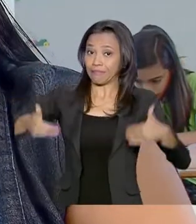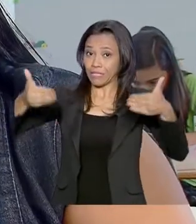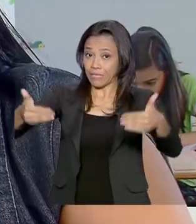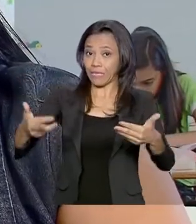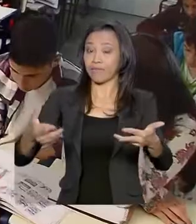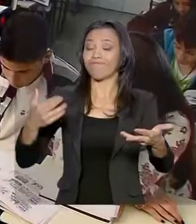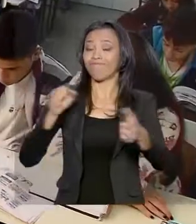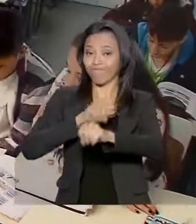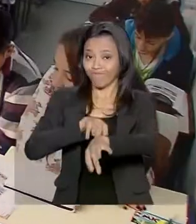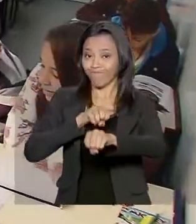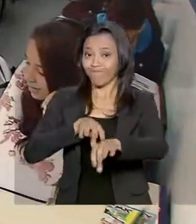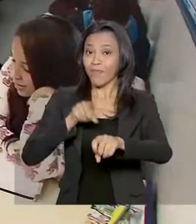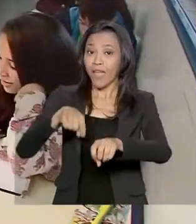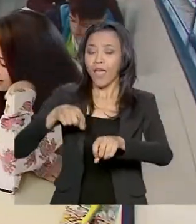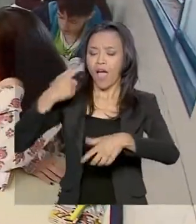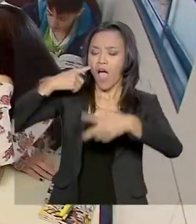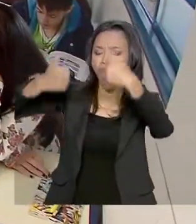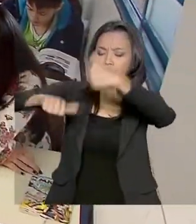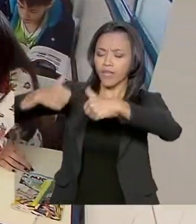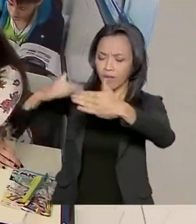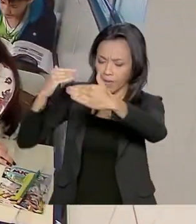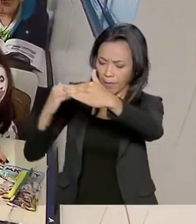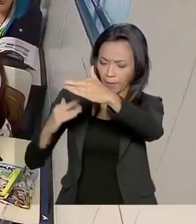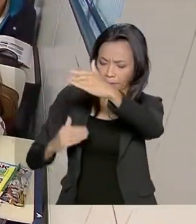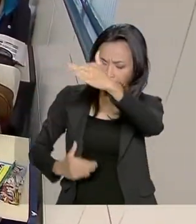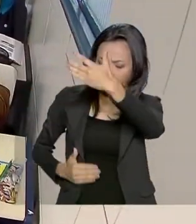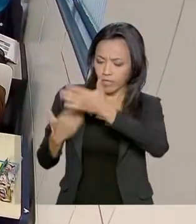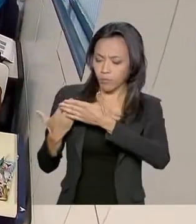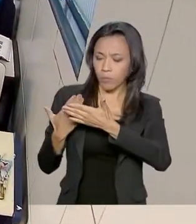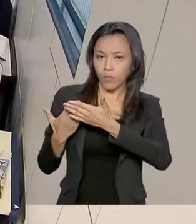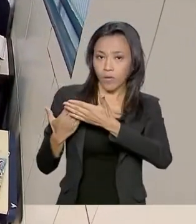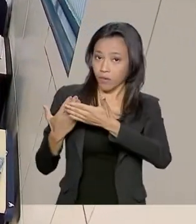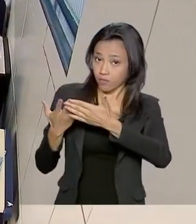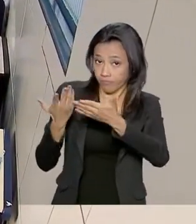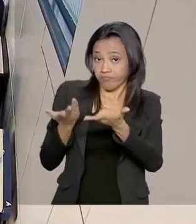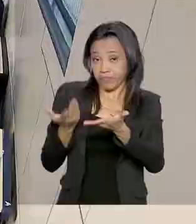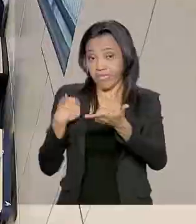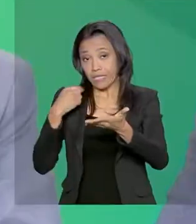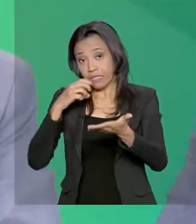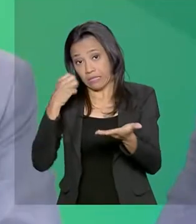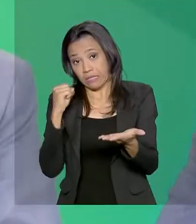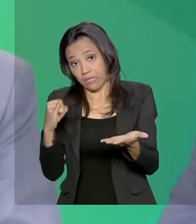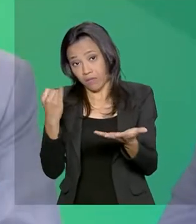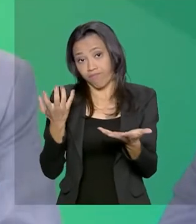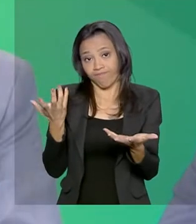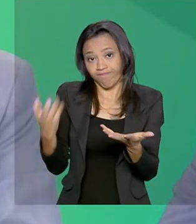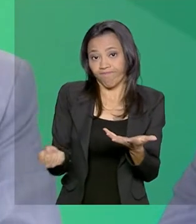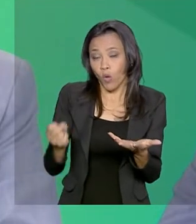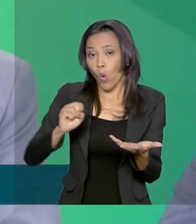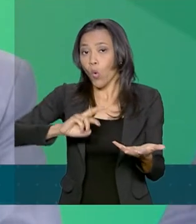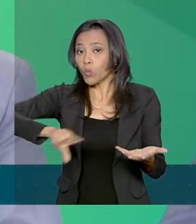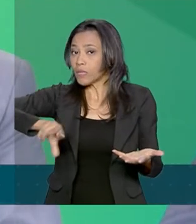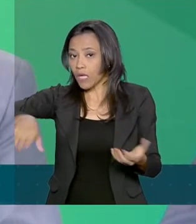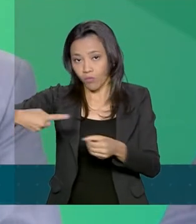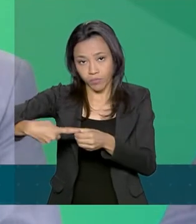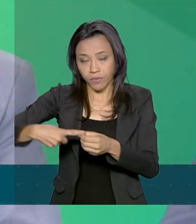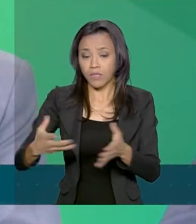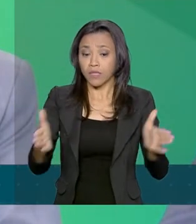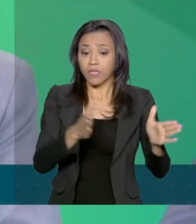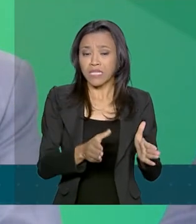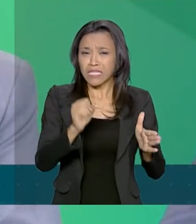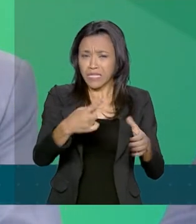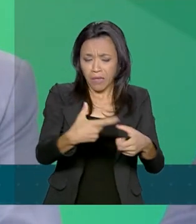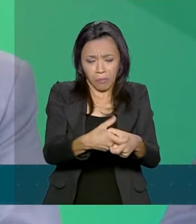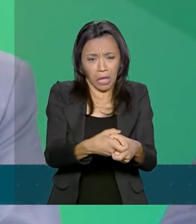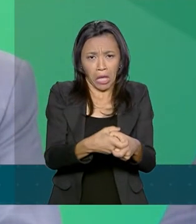as propostas e a viabilidade de um município ter ou não uma escola neste modelo. Se o município é muito pequeno e o governador não